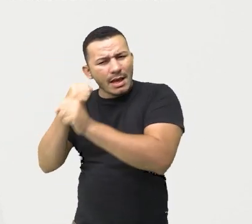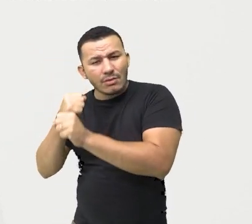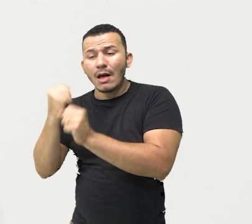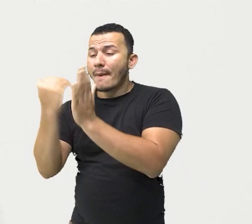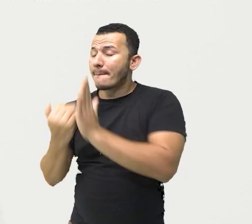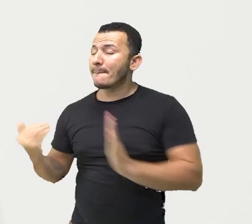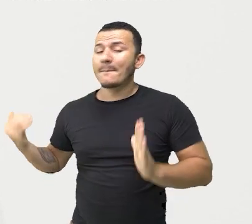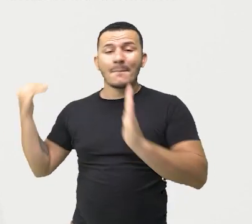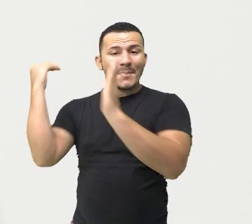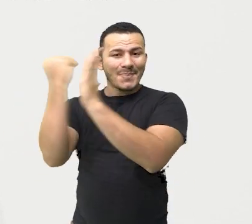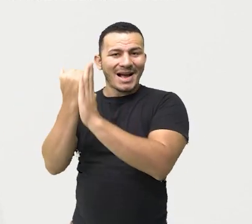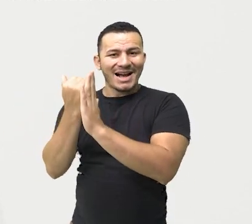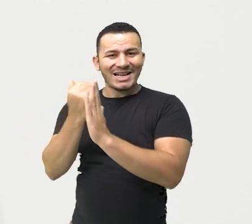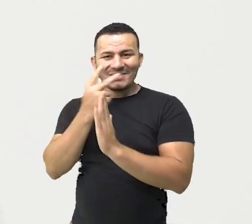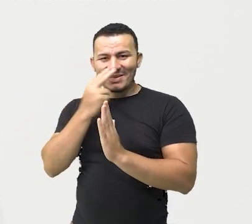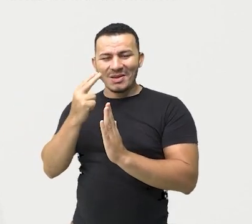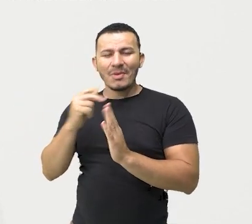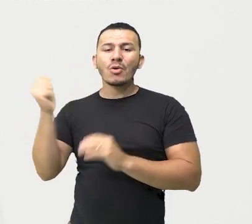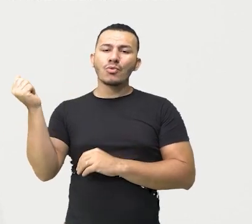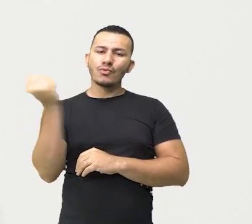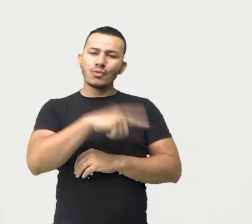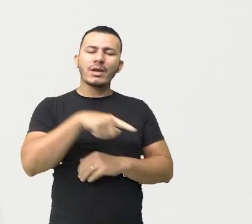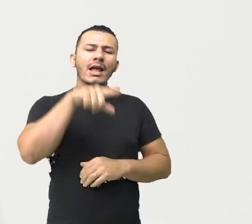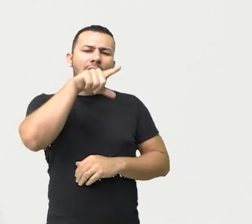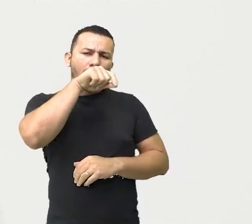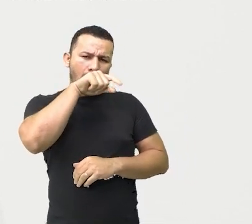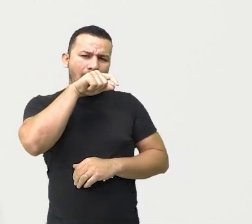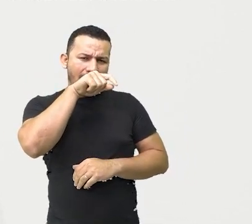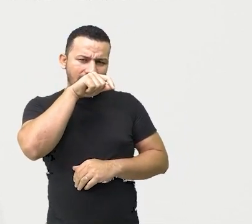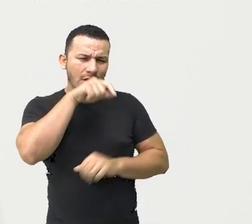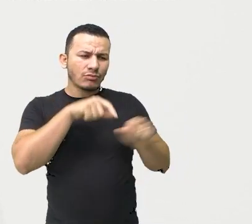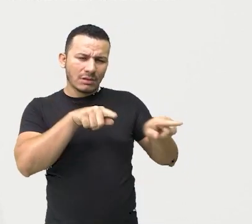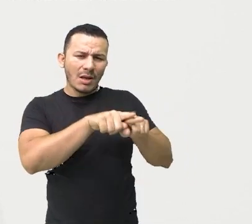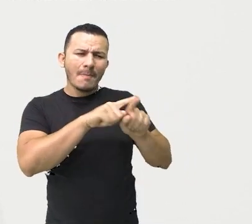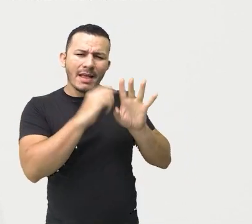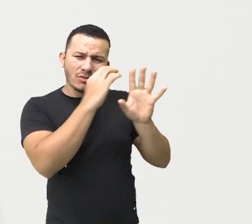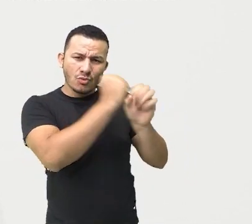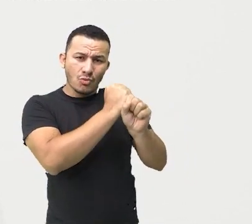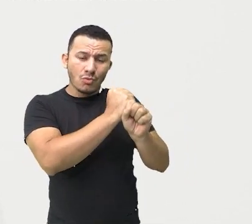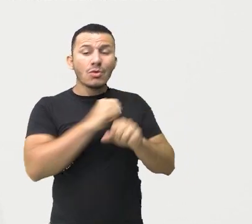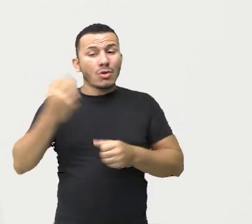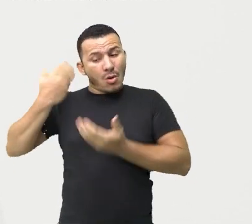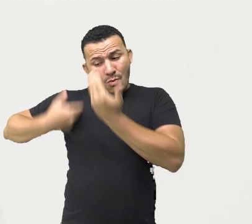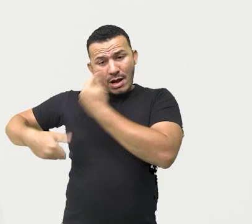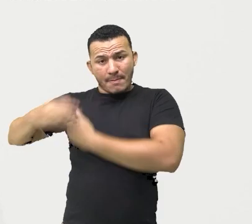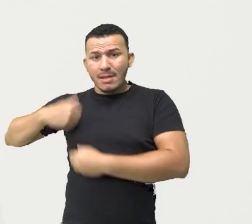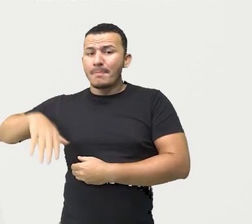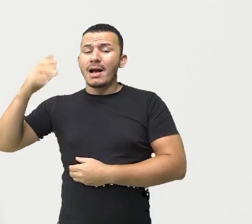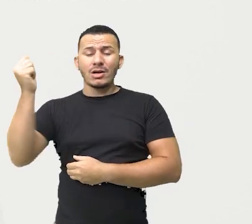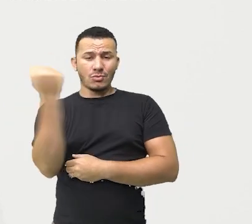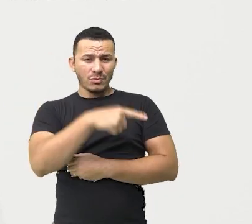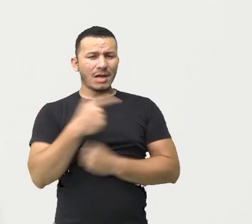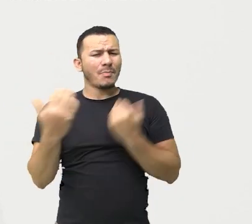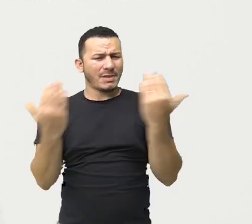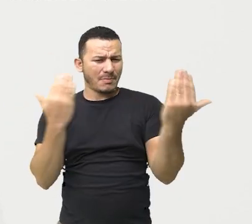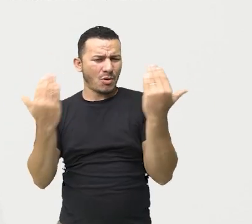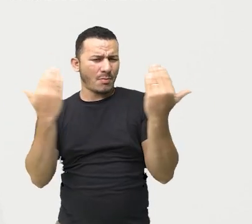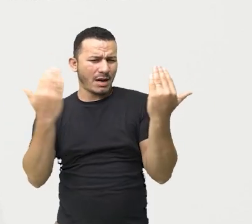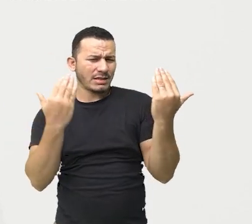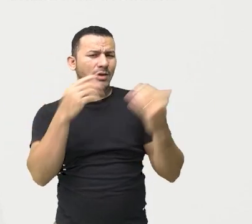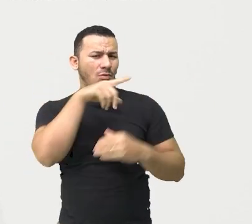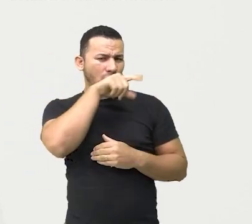mas os mais negros, que é a asa da graúna, um pássaro, certo? Olha só, até a comparação que é estabelecida do